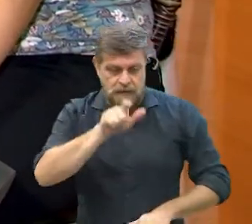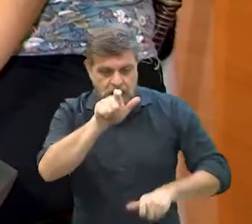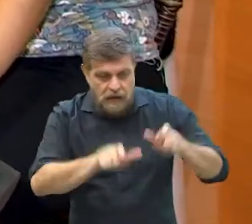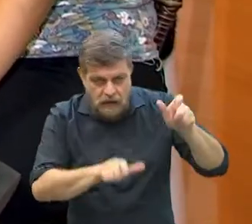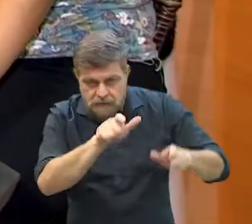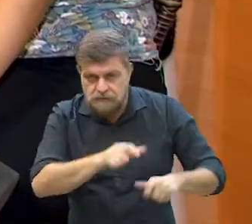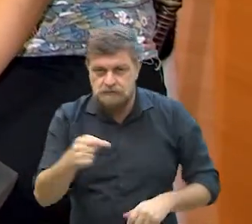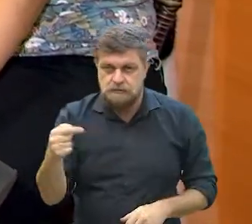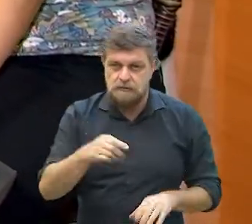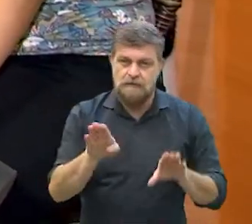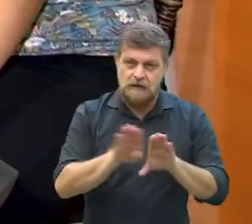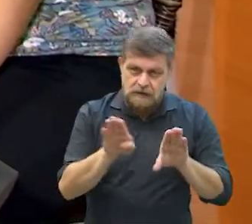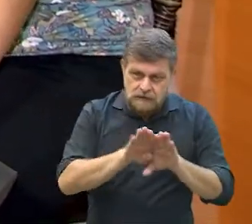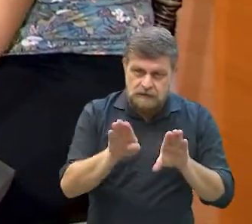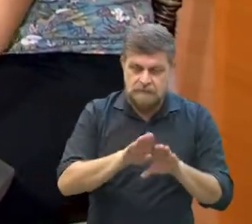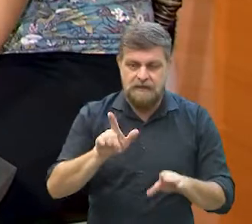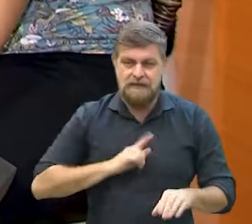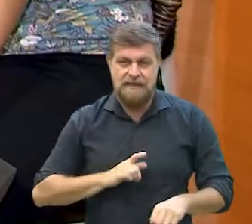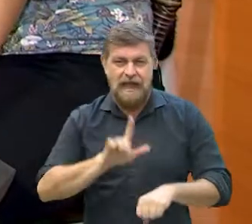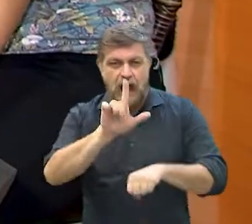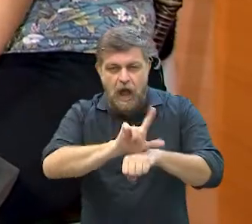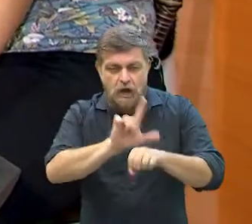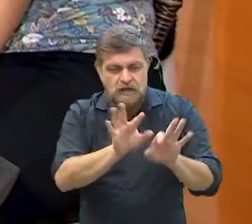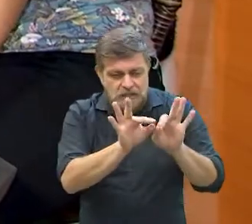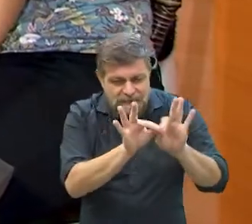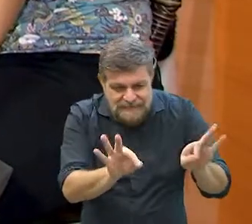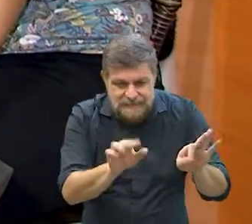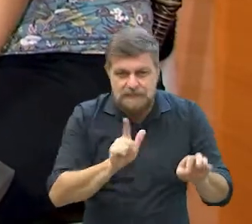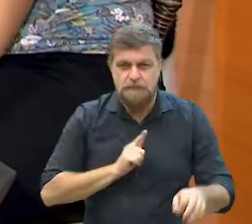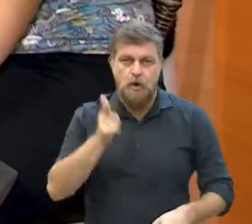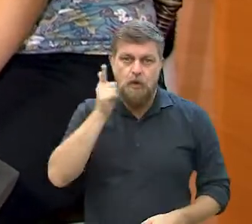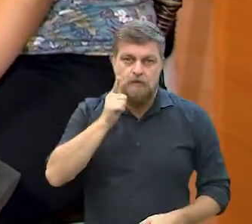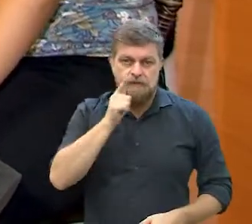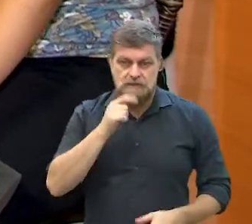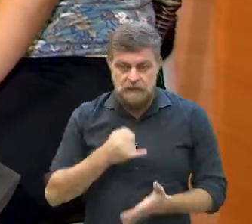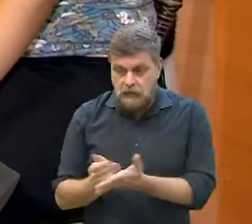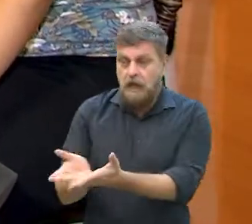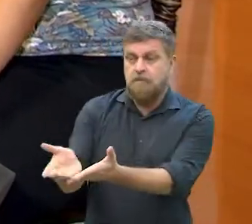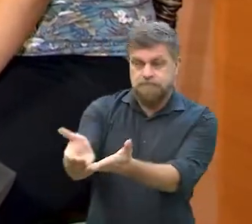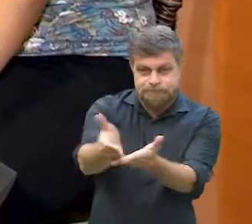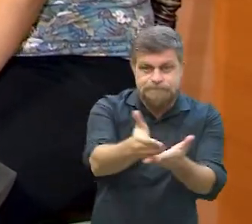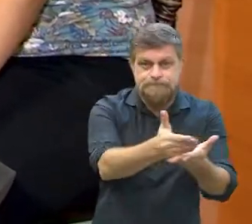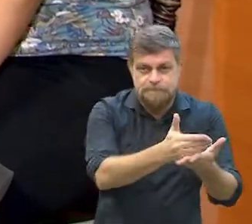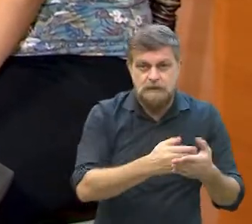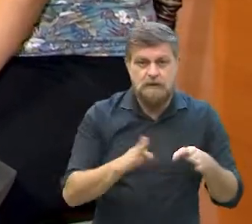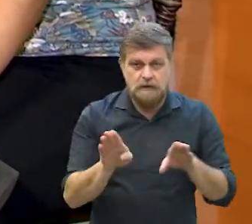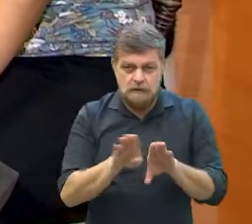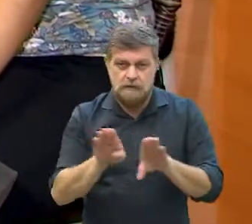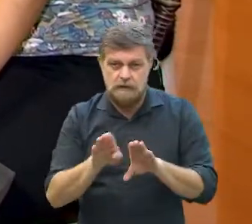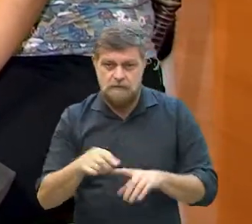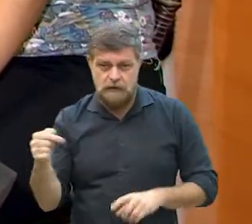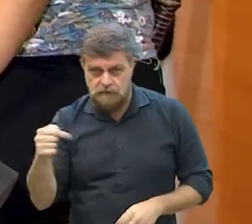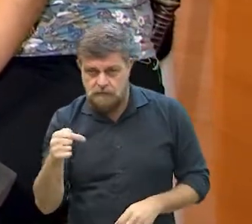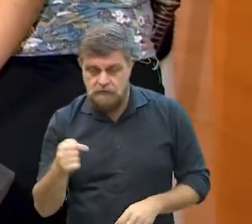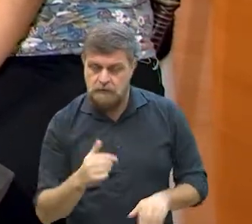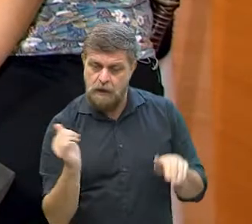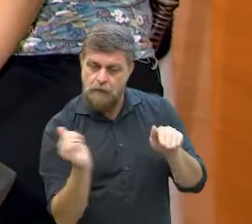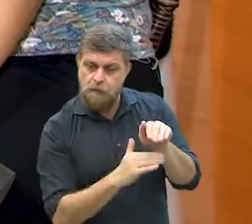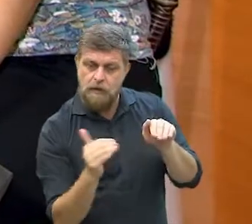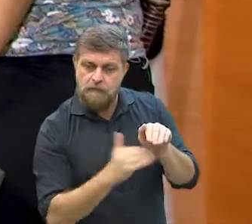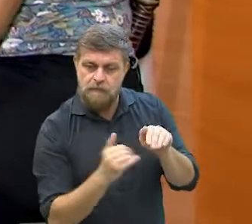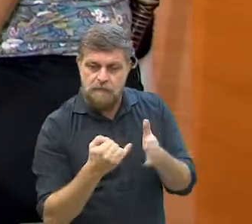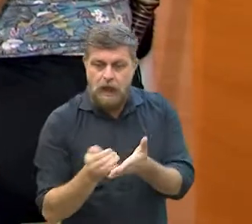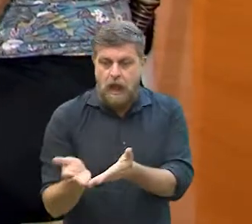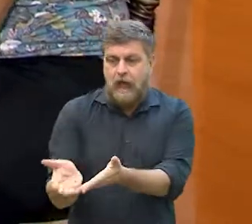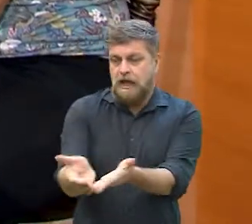para as pessoas, mas traz um retorno também para o pequeno comércio, para comércio popular, para a arrecadação do município. Uma parte disso retorna